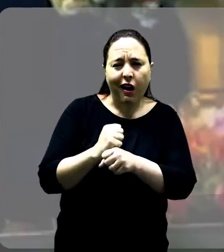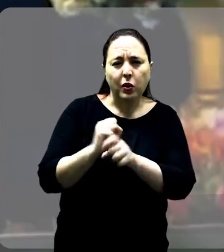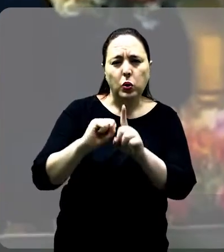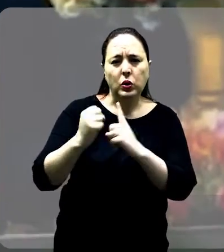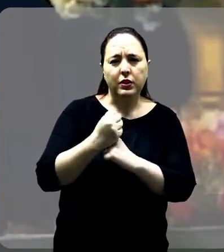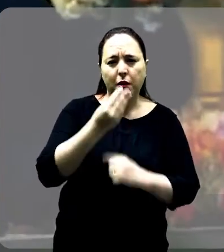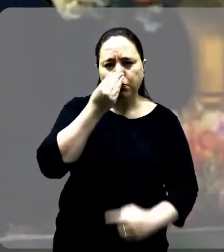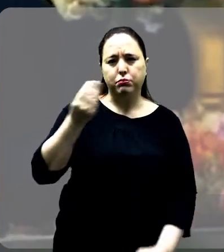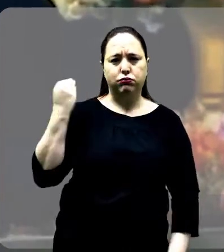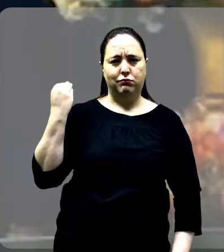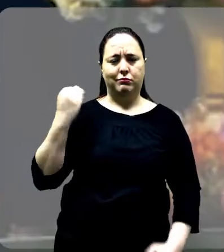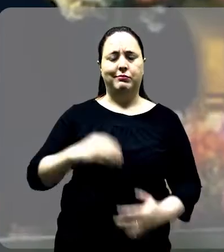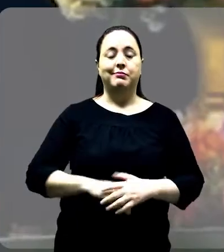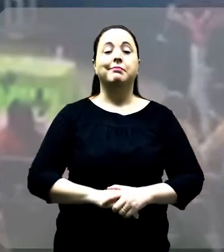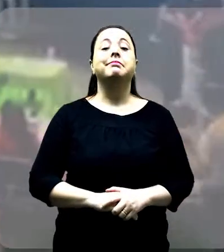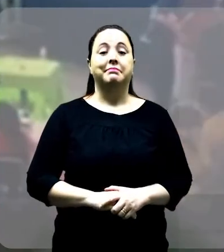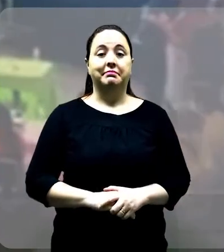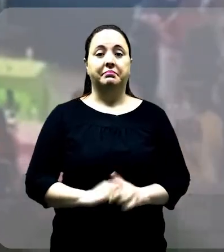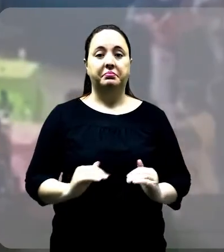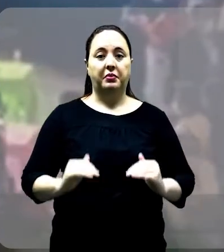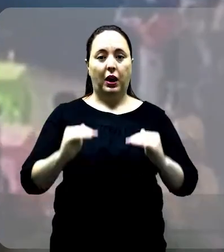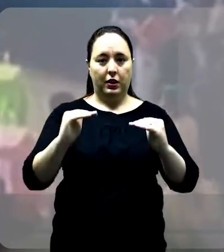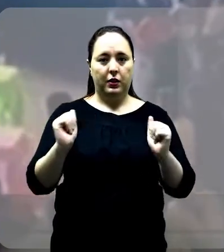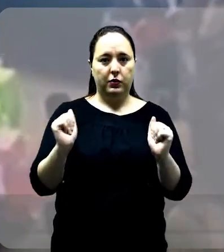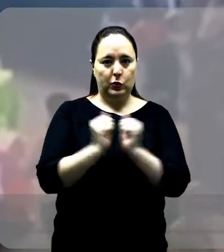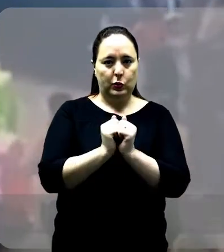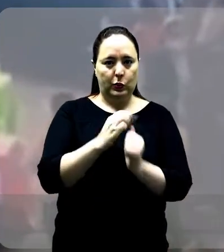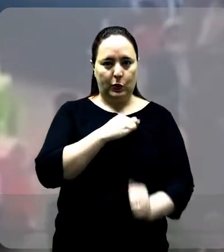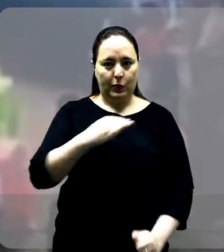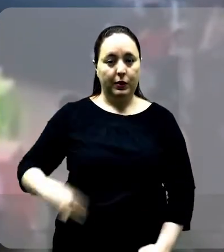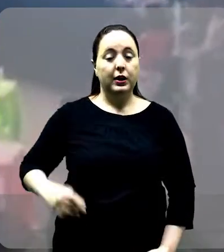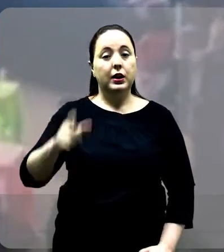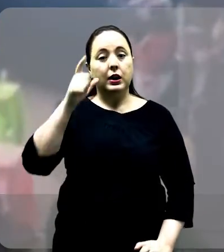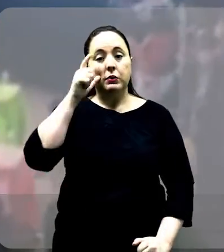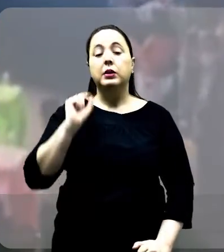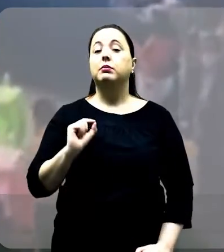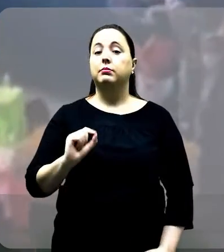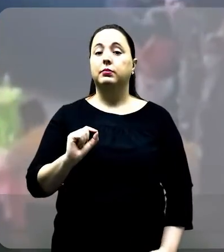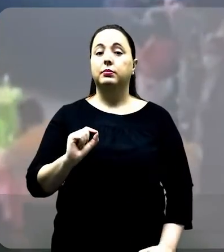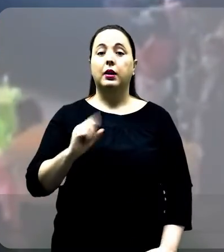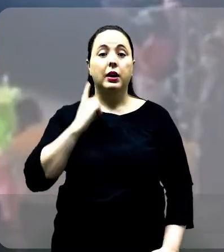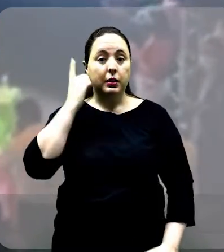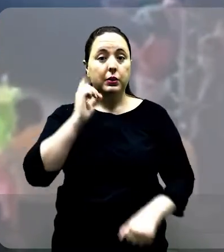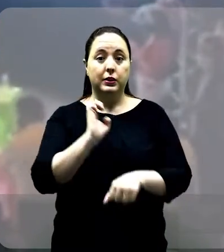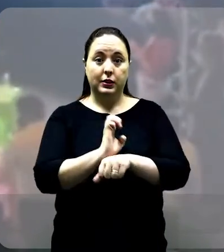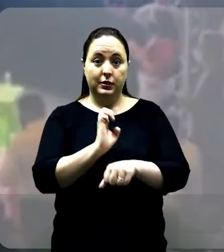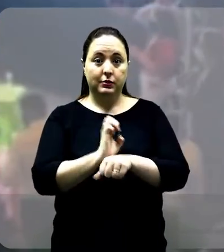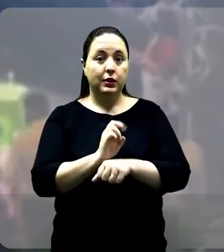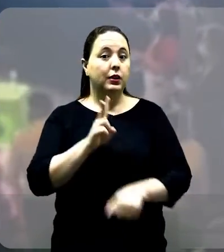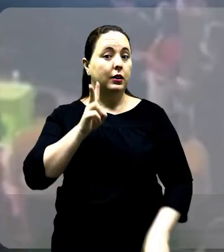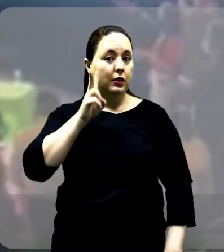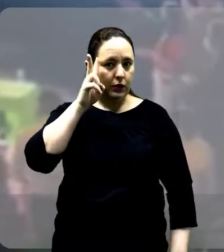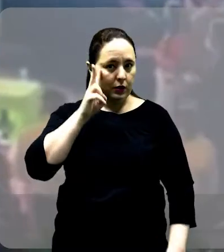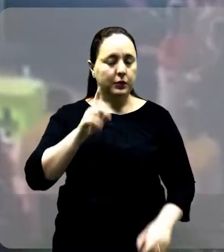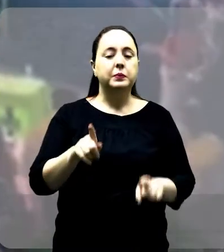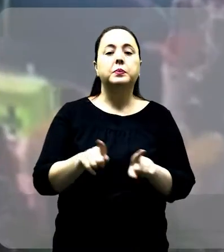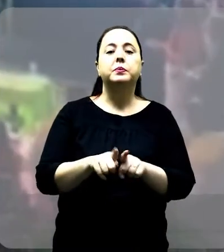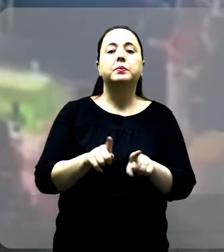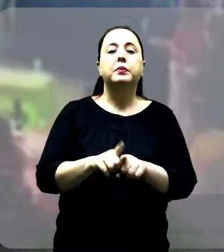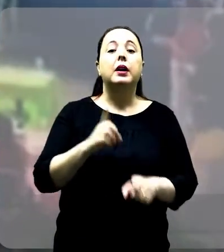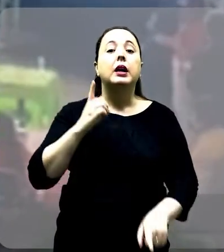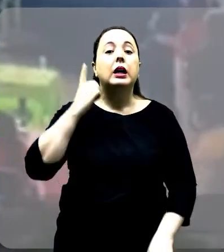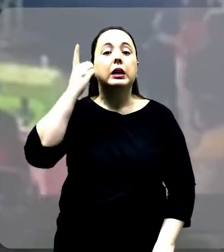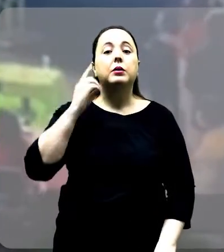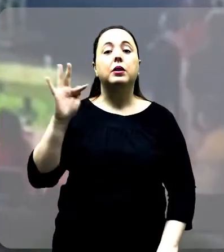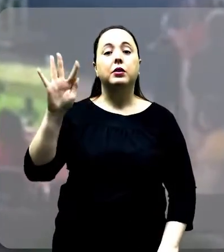por anos atrás nessa nação. Entre as autoridades que também marcaram presença estavam a deputada estadual Valéria